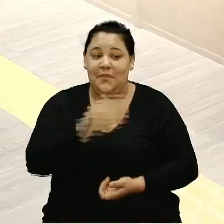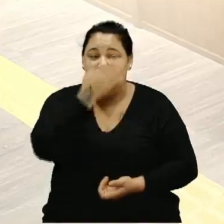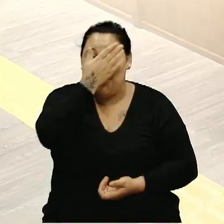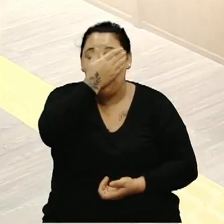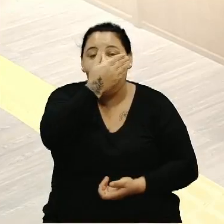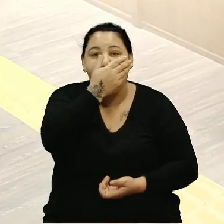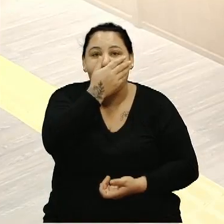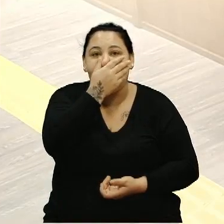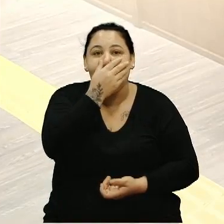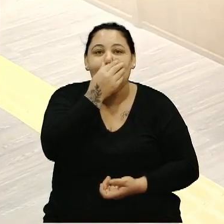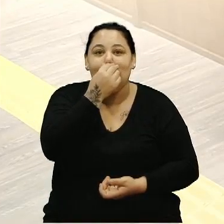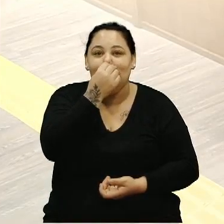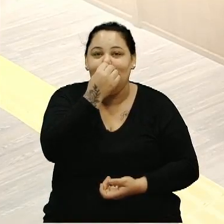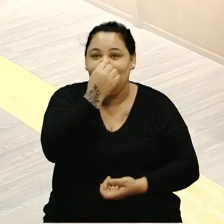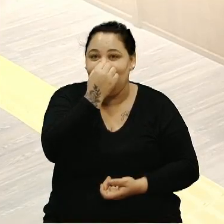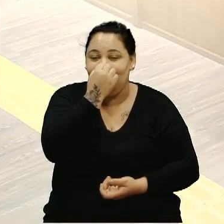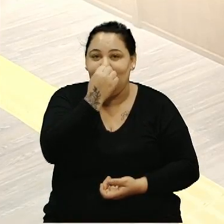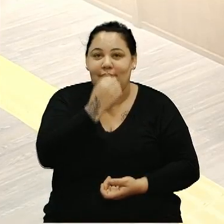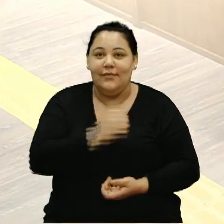O Felipe Grêmio Maier.